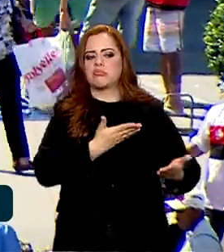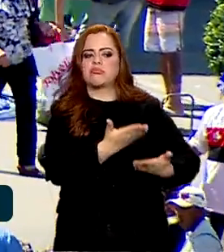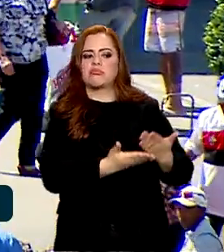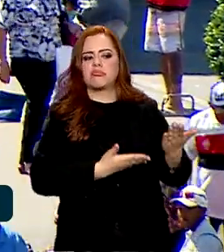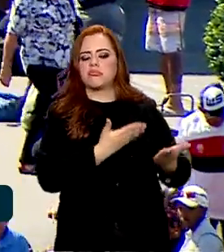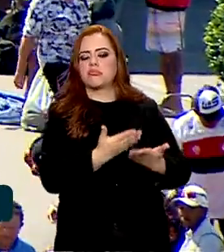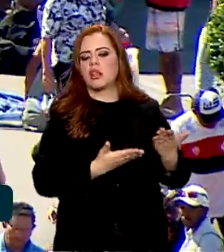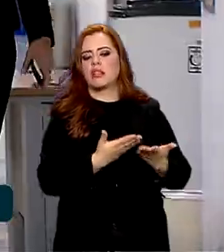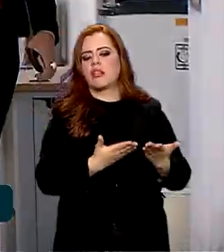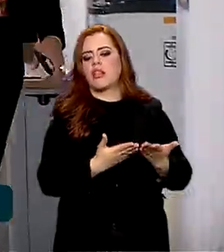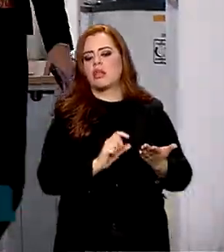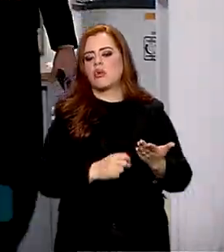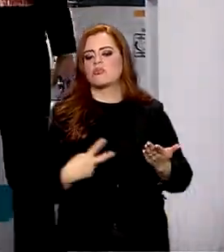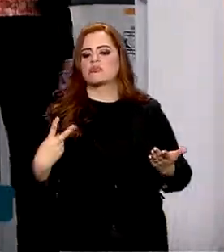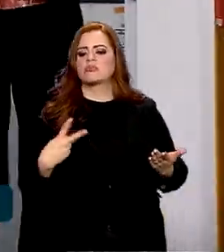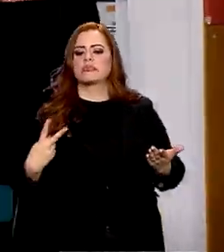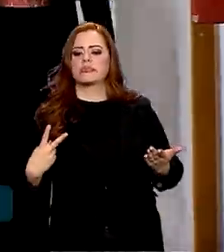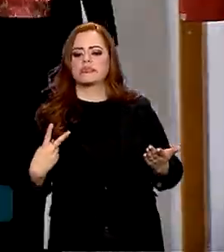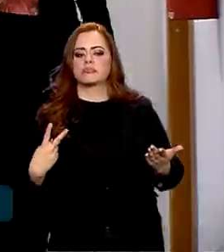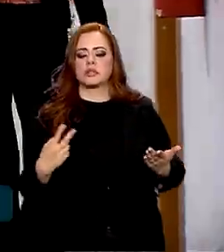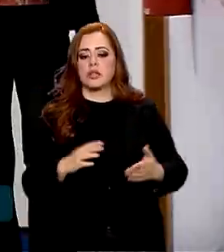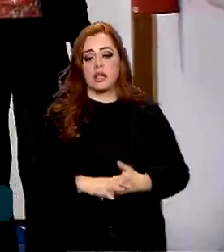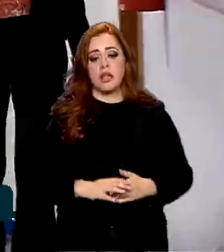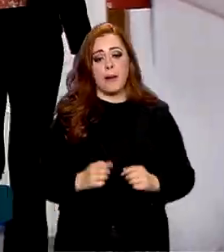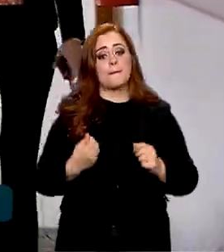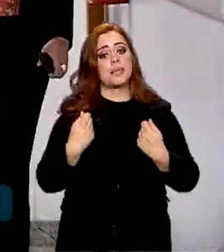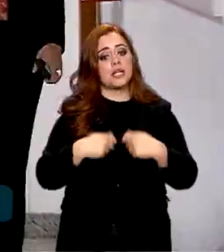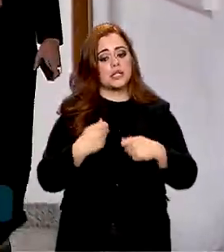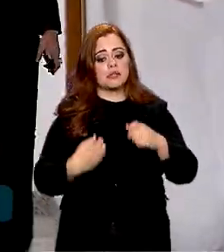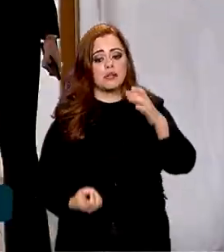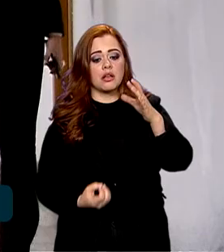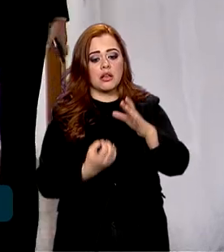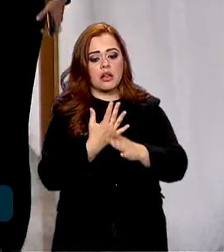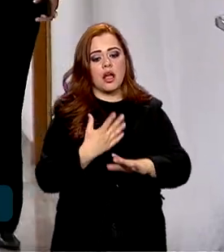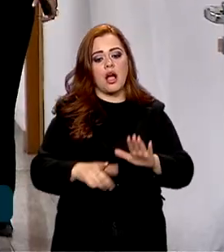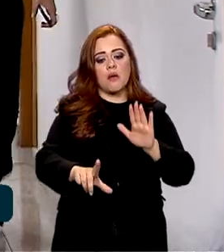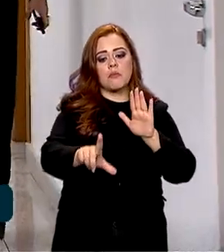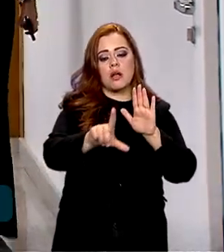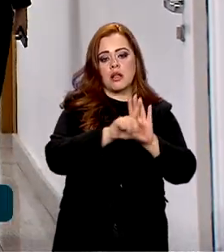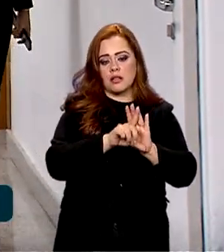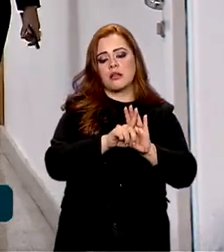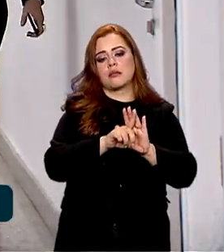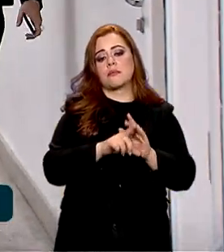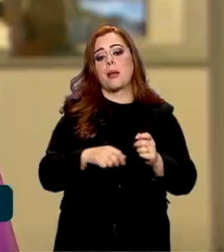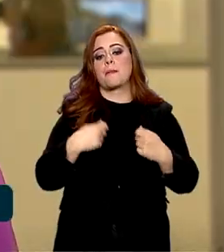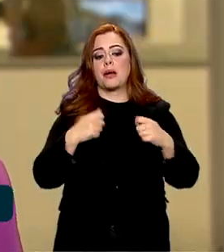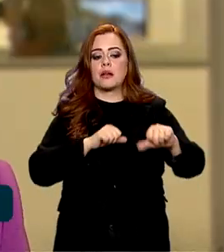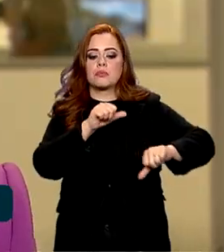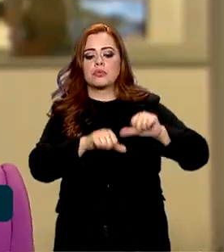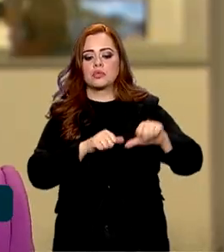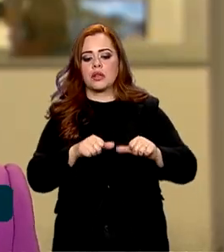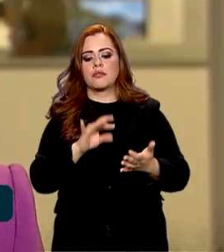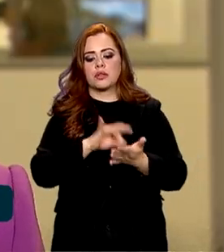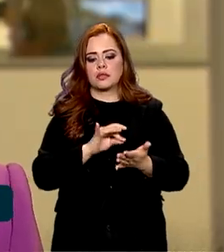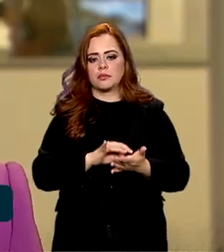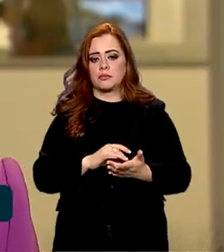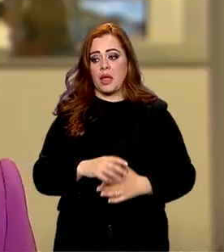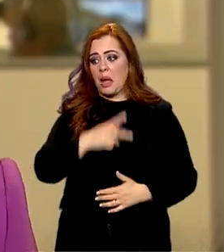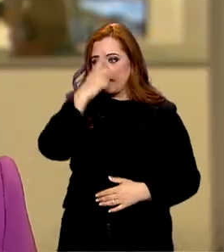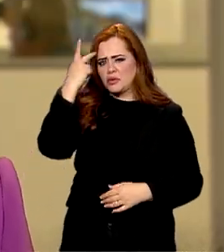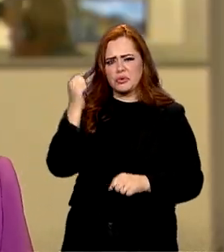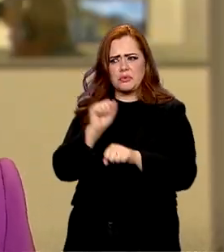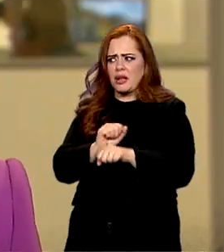como coadjuvante, foi preciso criar uma lei para mudar essa realidade. Ninguém esperava que